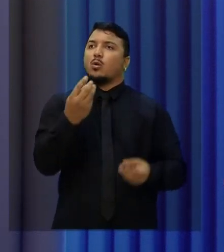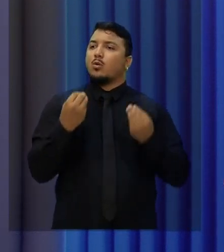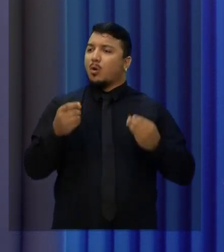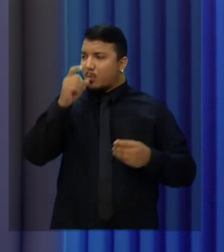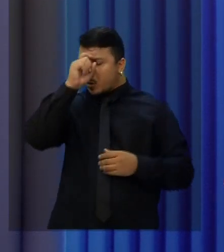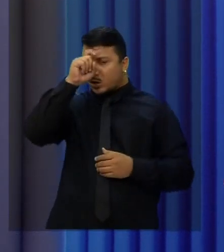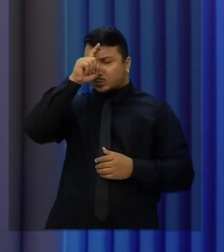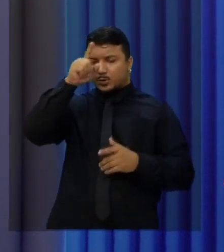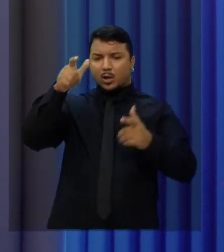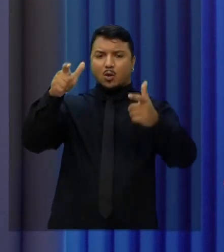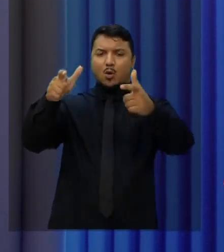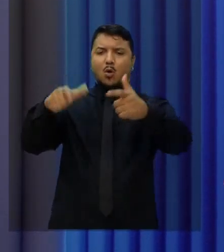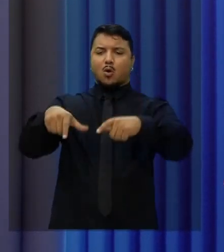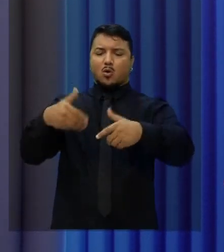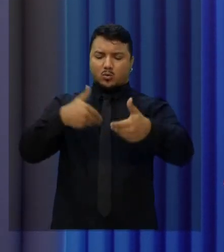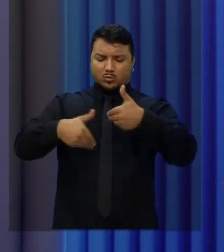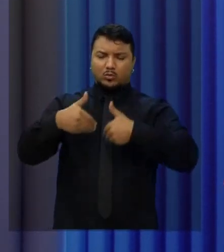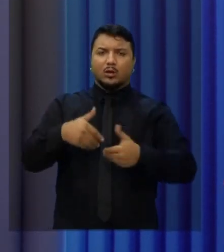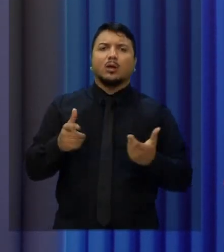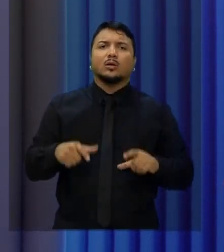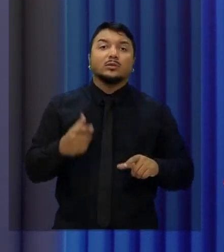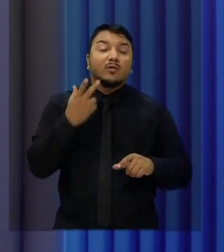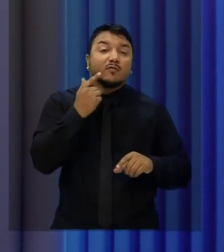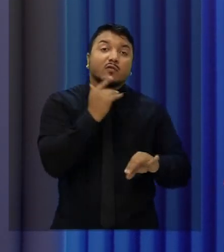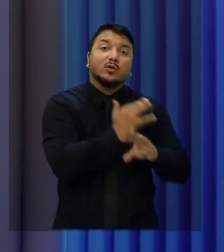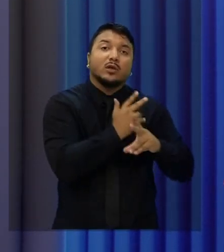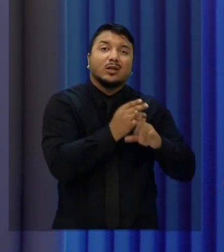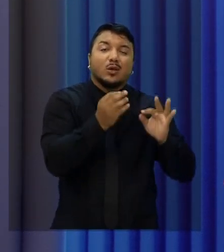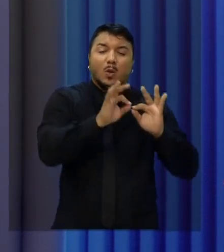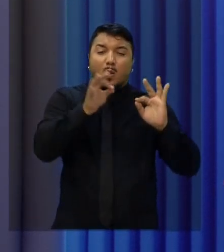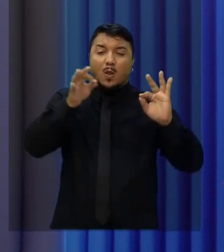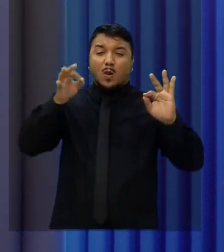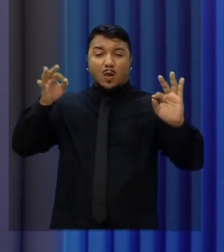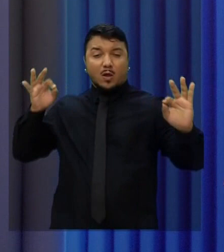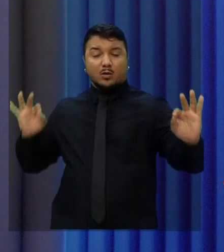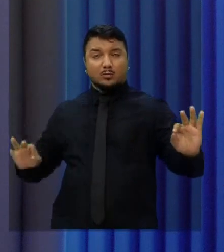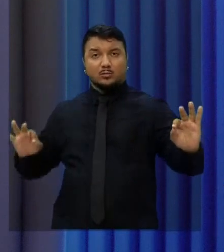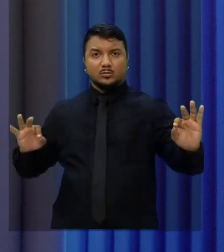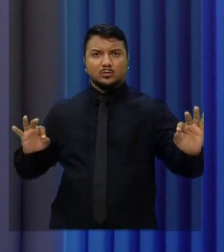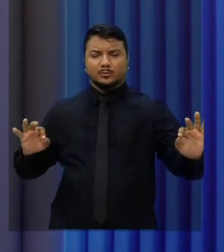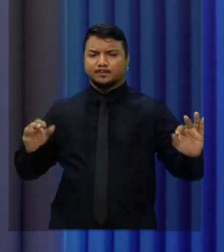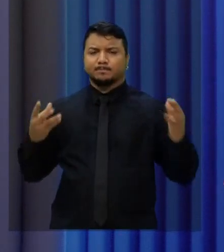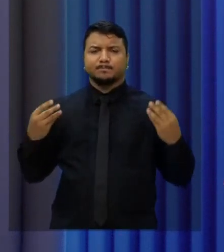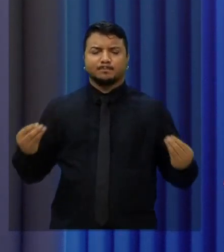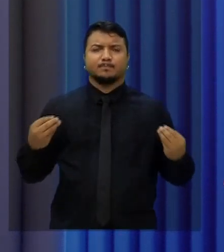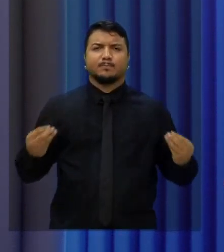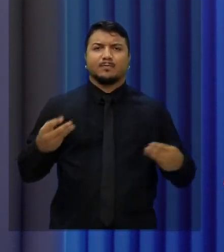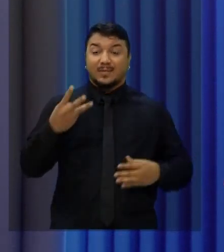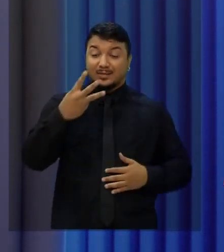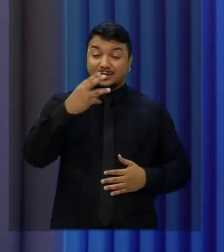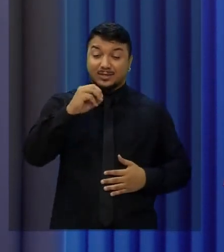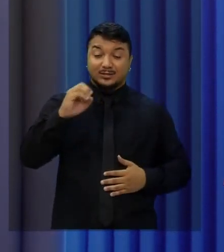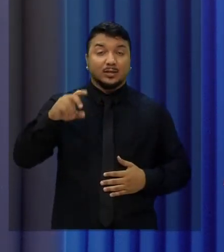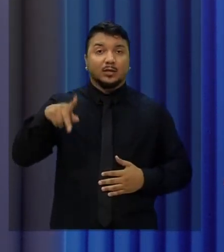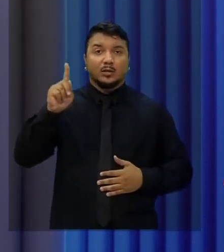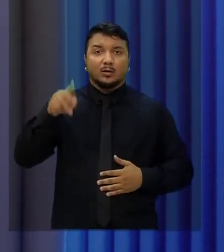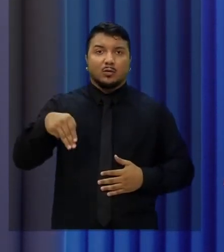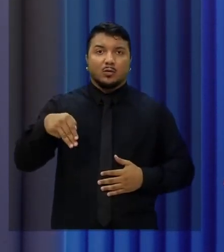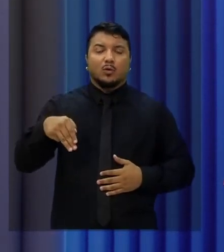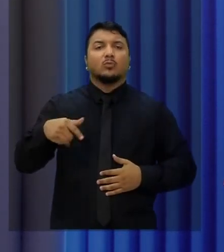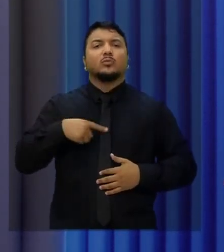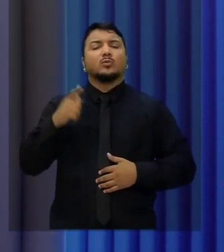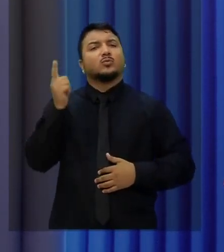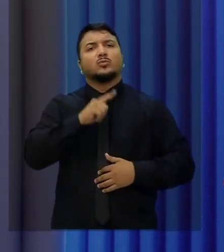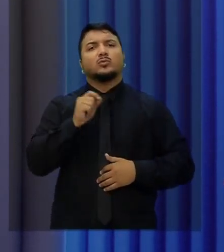hospital para tratar minha filha estava aqui em Fortaleza, no Hospital Alberto Sebi. Eu tinha que me deslocar 300 quilômetros para buscar o